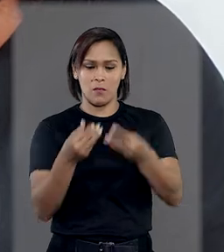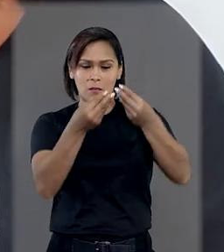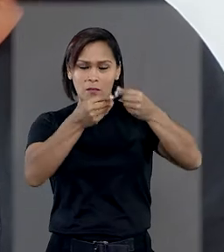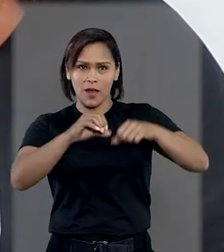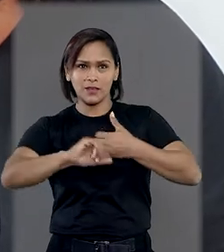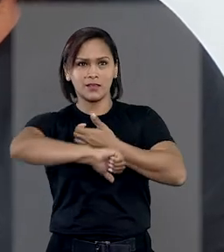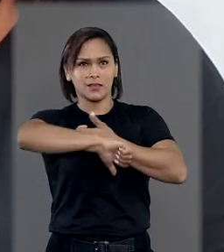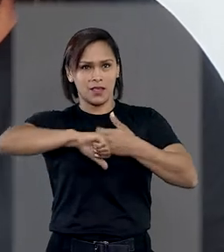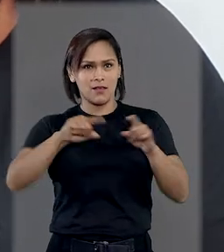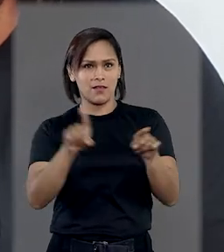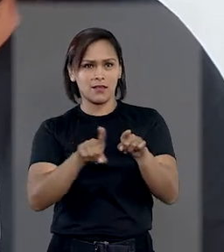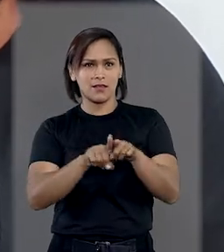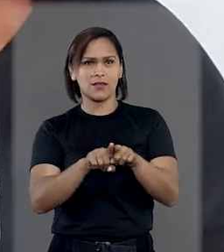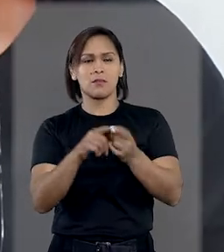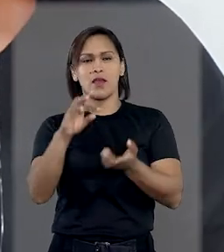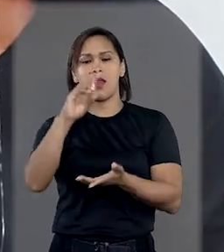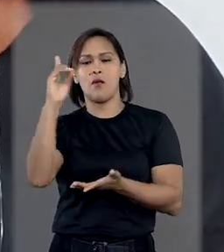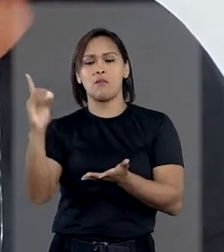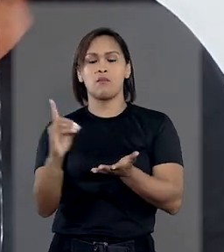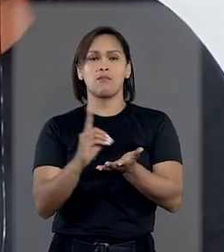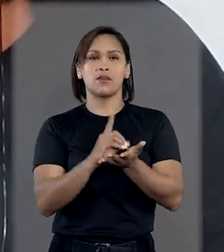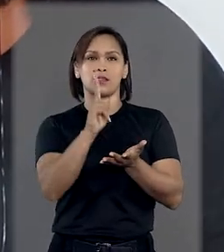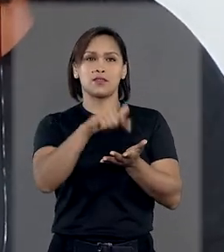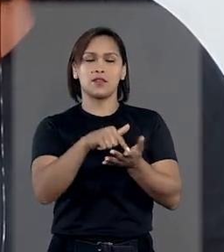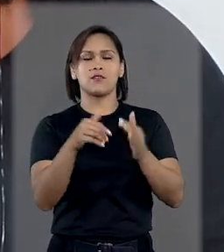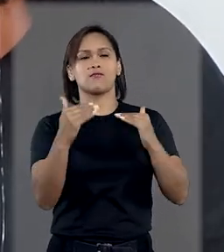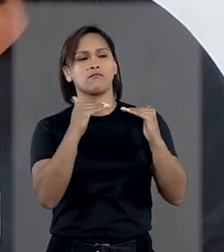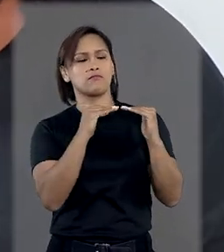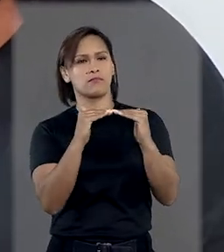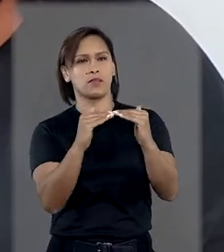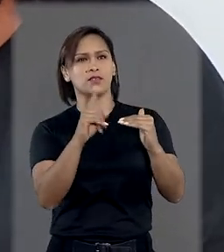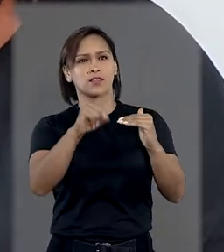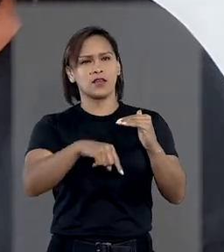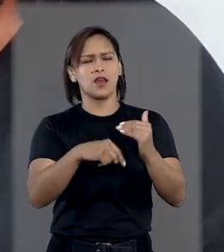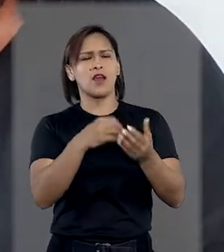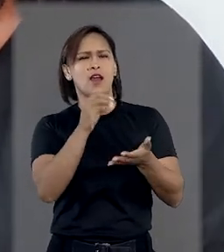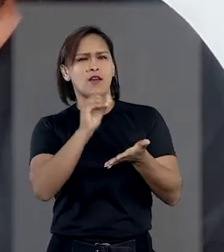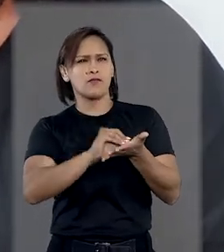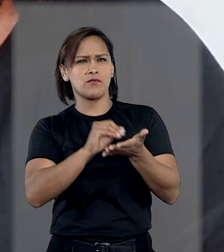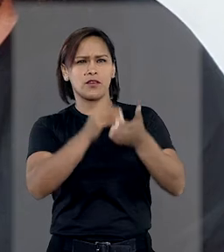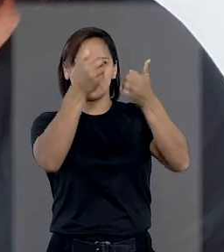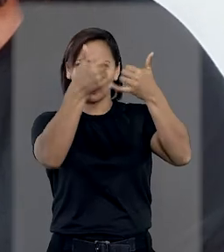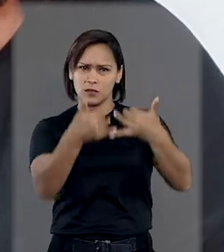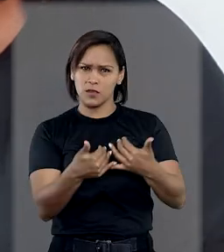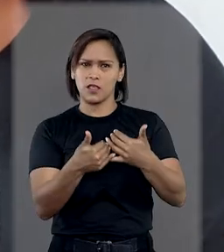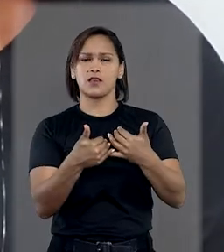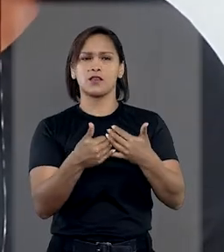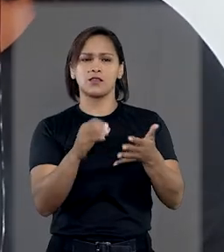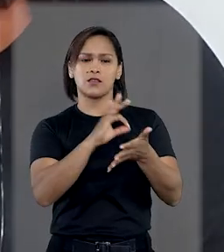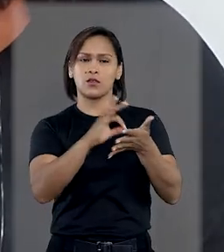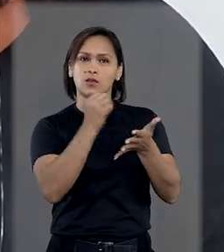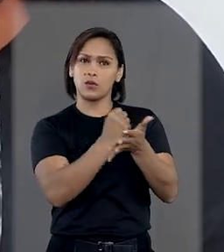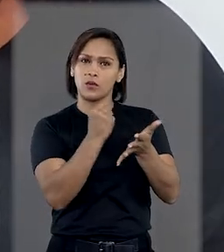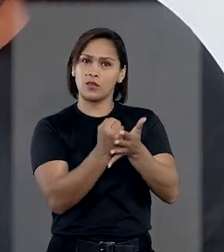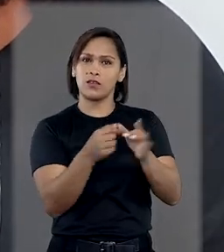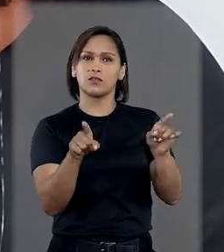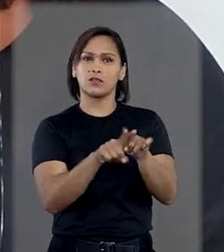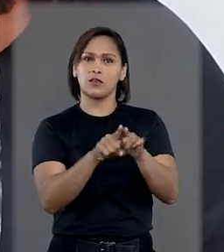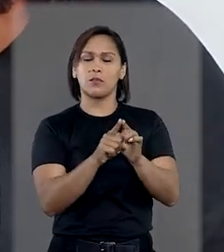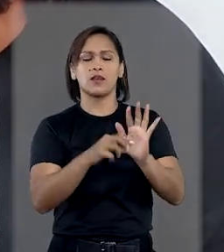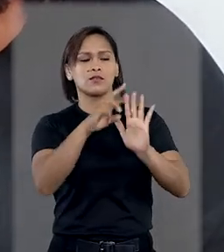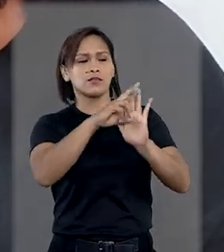pelos danos materiais causados ao paciente foi baseada tanto na recusa sem razão da cobertura quanto no